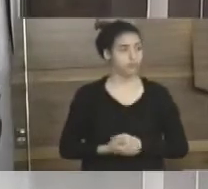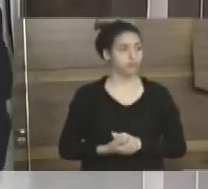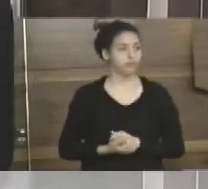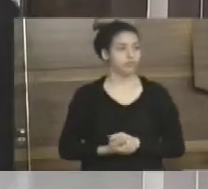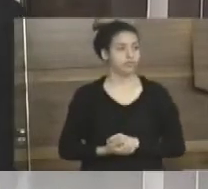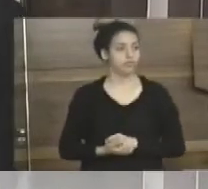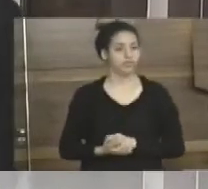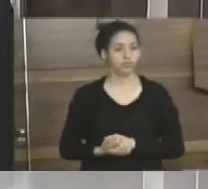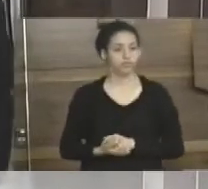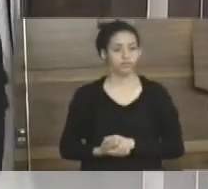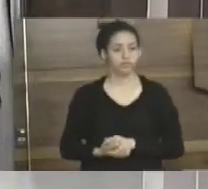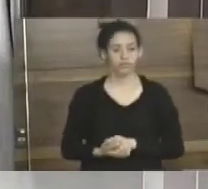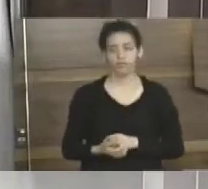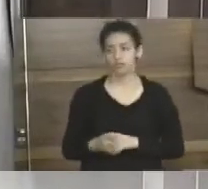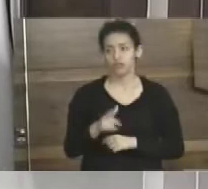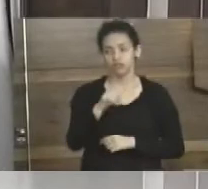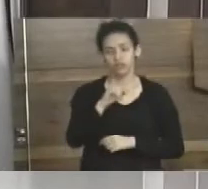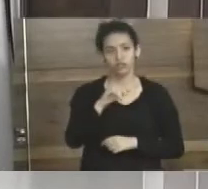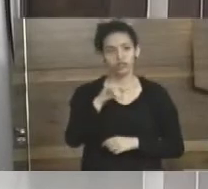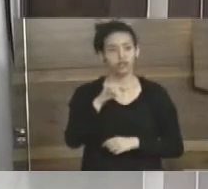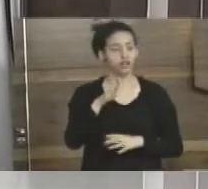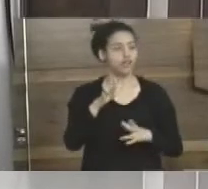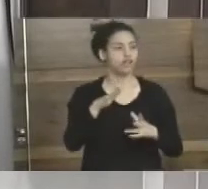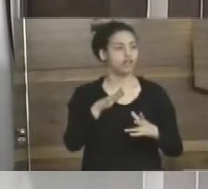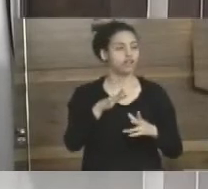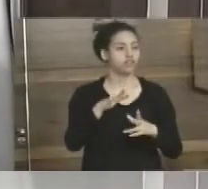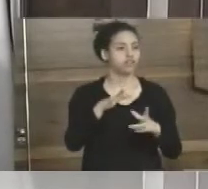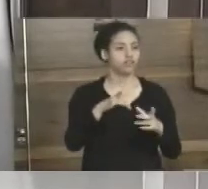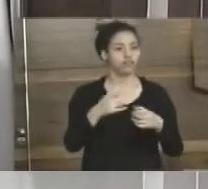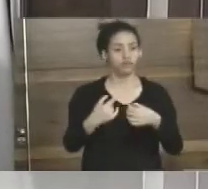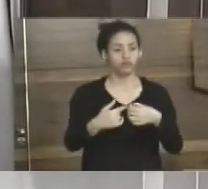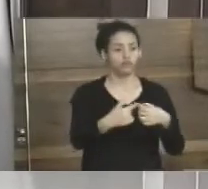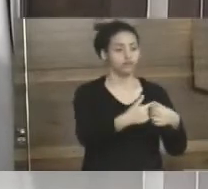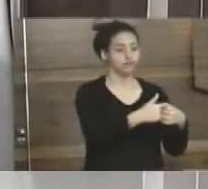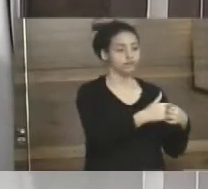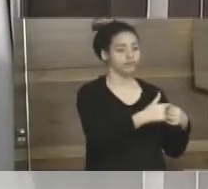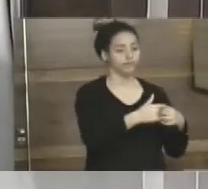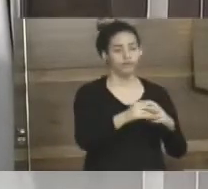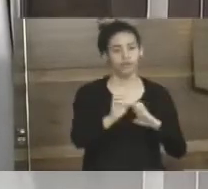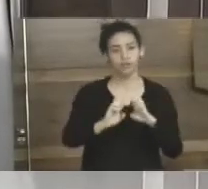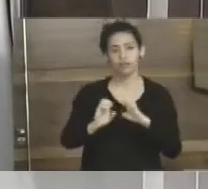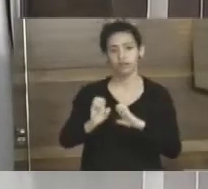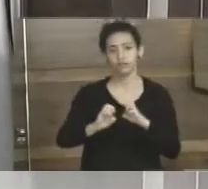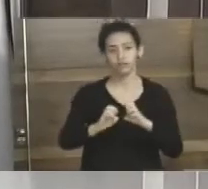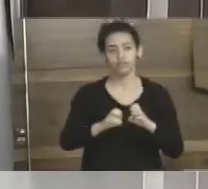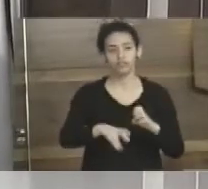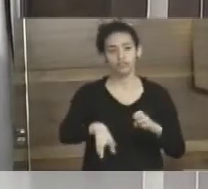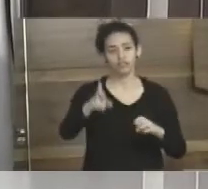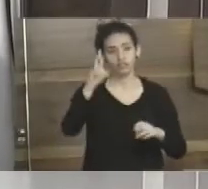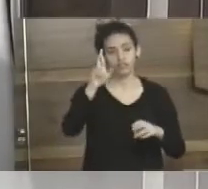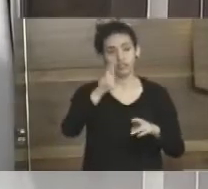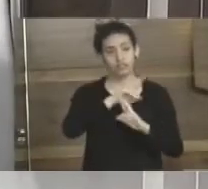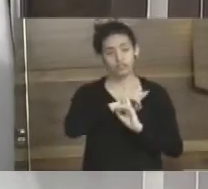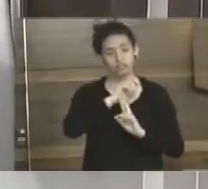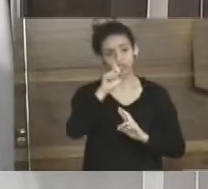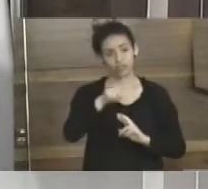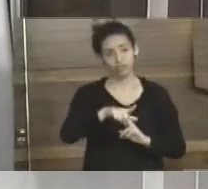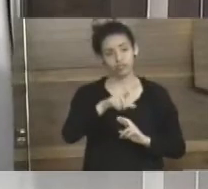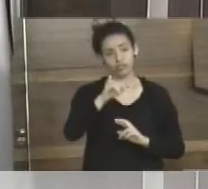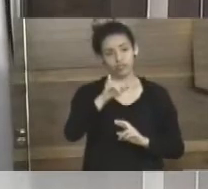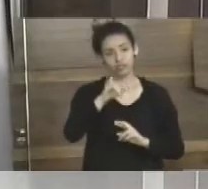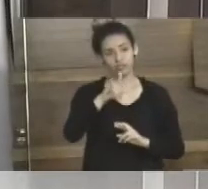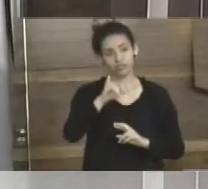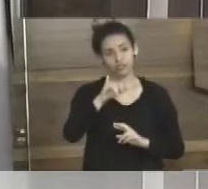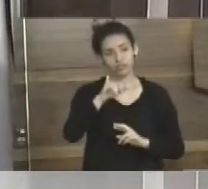Esse, a regionais, não pode recolher, que é de obrigação dessa limpar aí, essa boa empresa. Eu